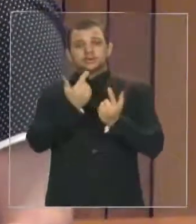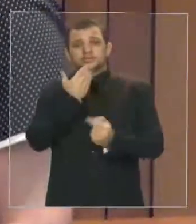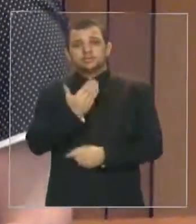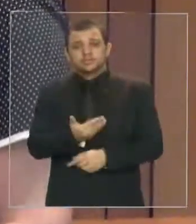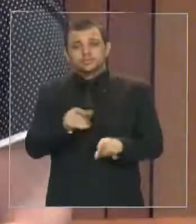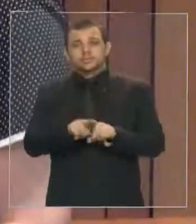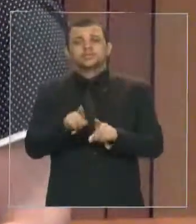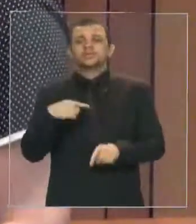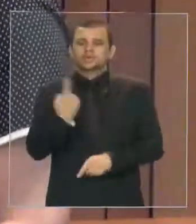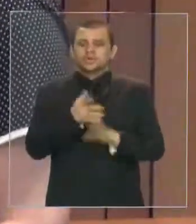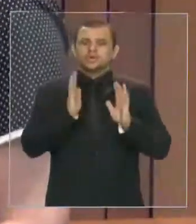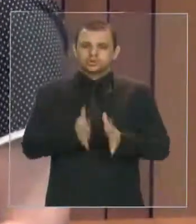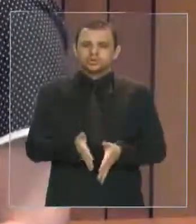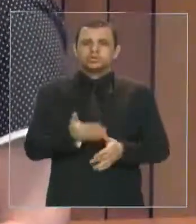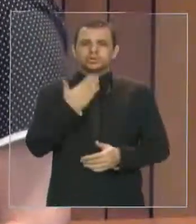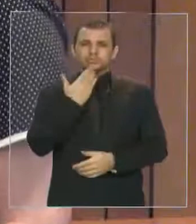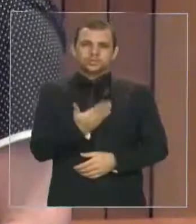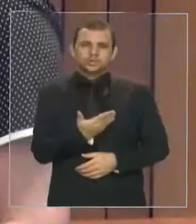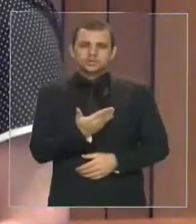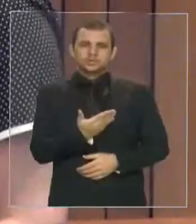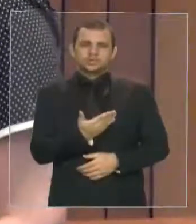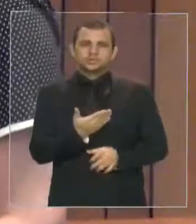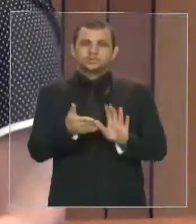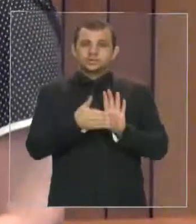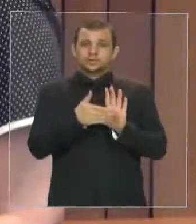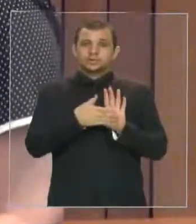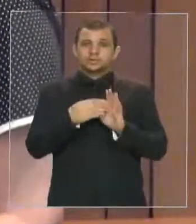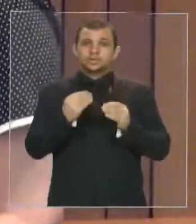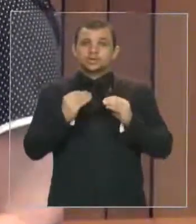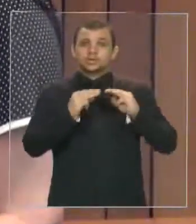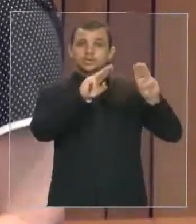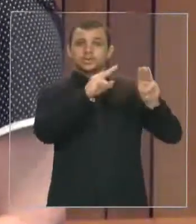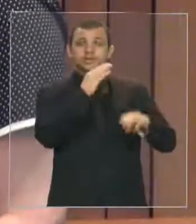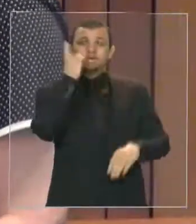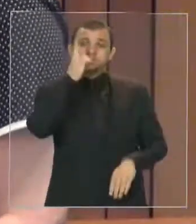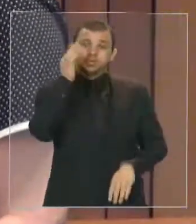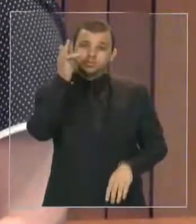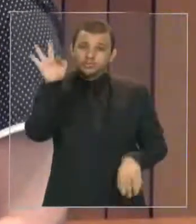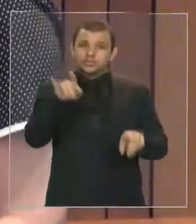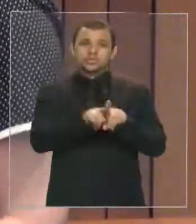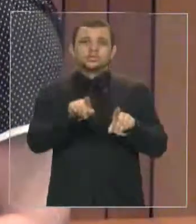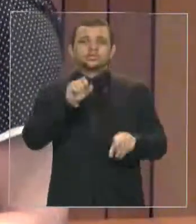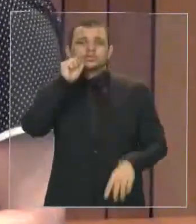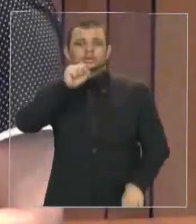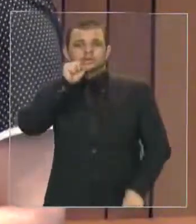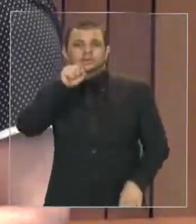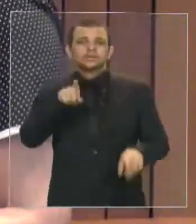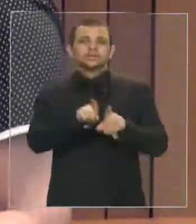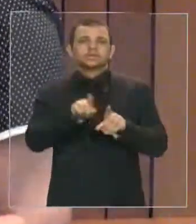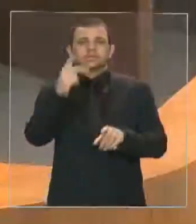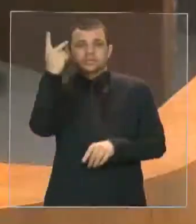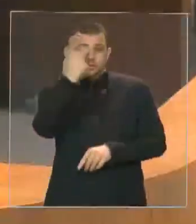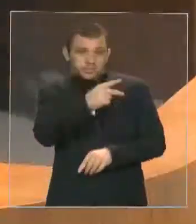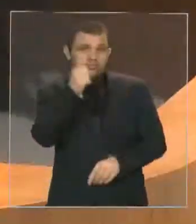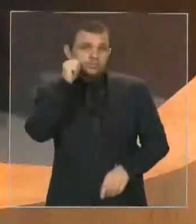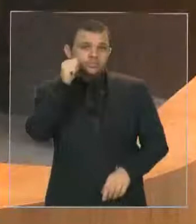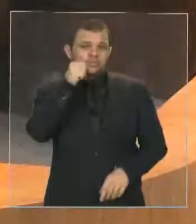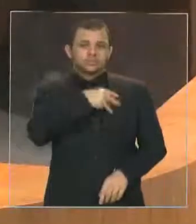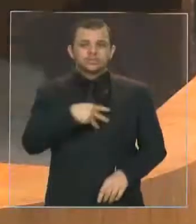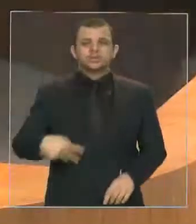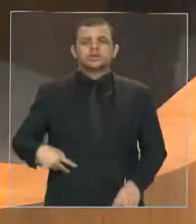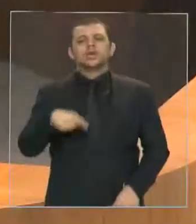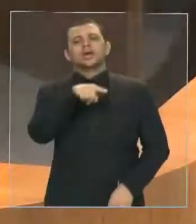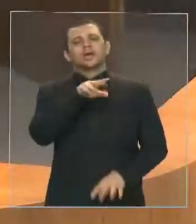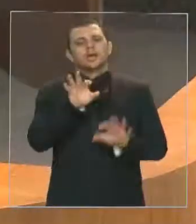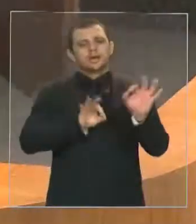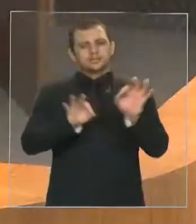Legislativa, essa indicação dirigida aos deputados federais, aos senadores e à própria ministra, que agilizasse a